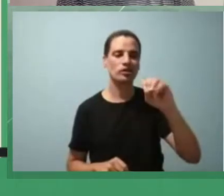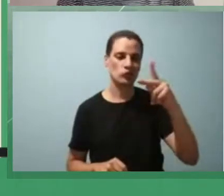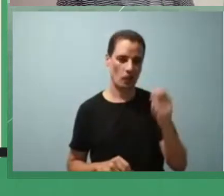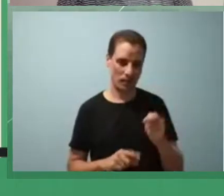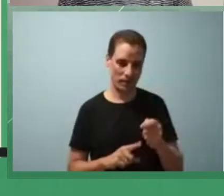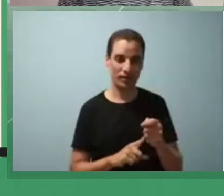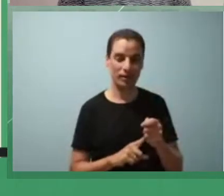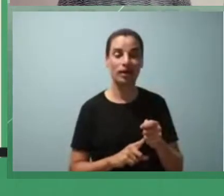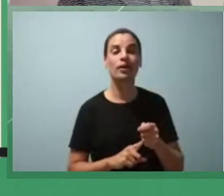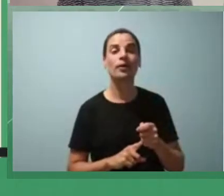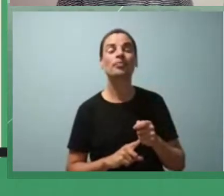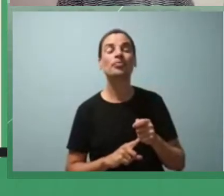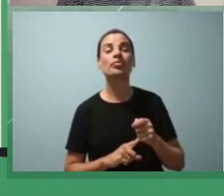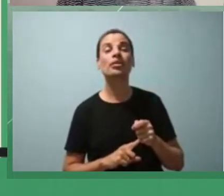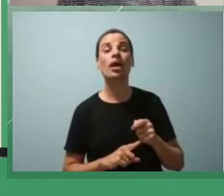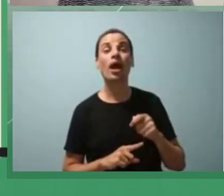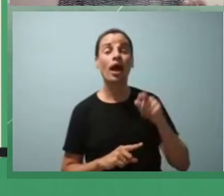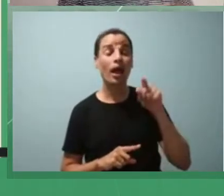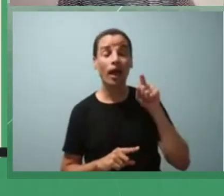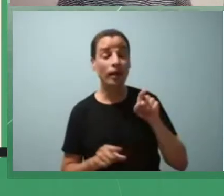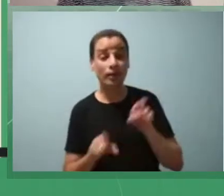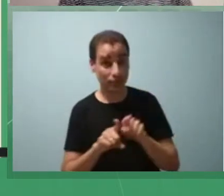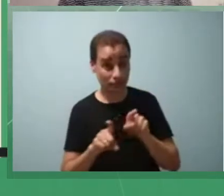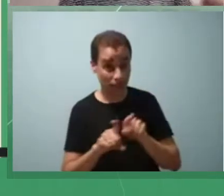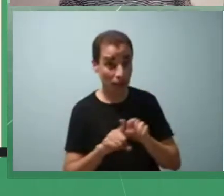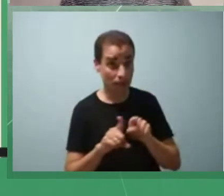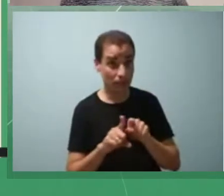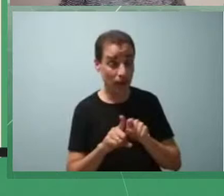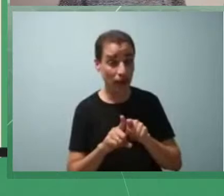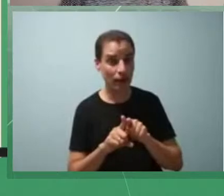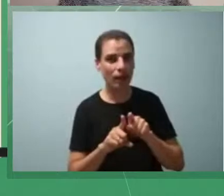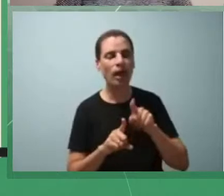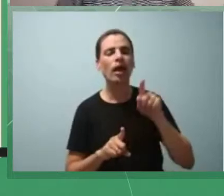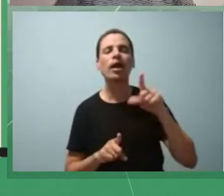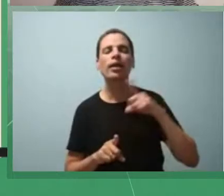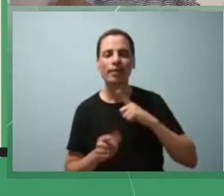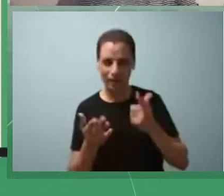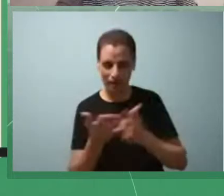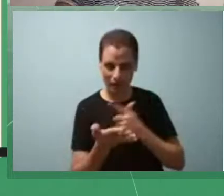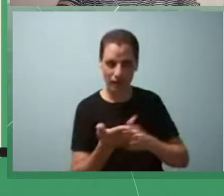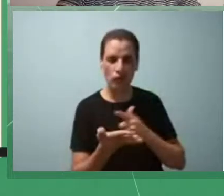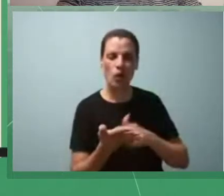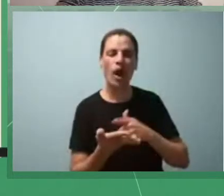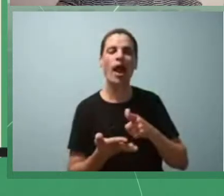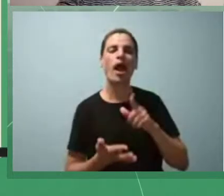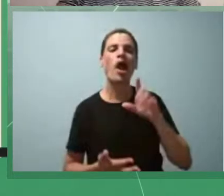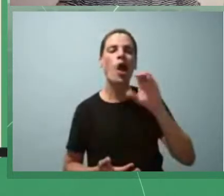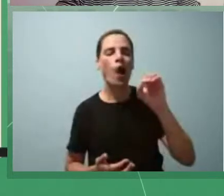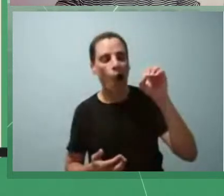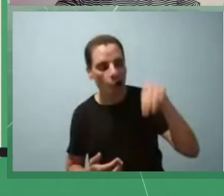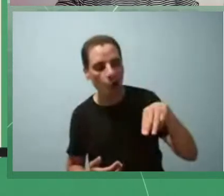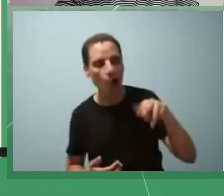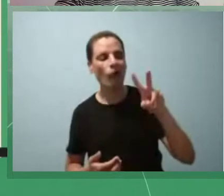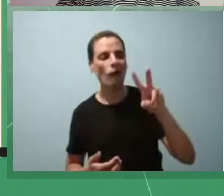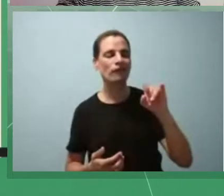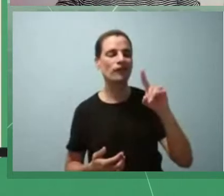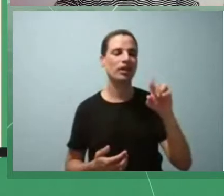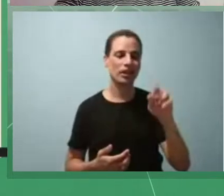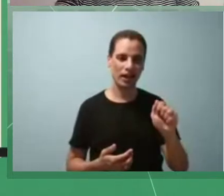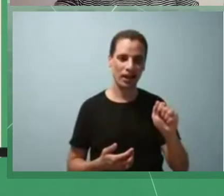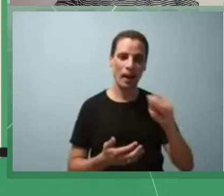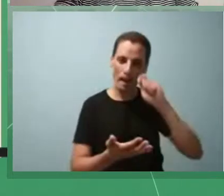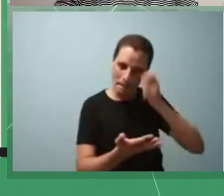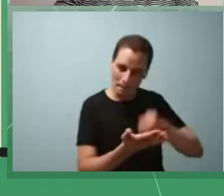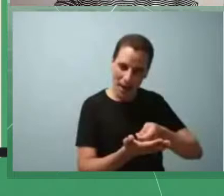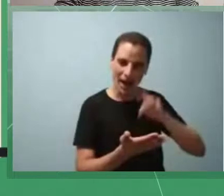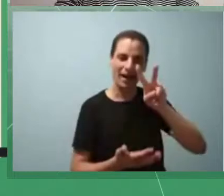Convida-se para um funeral Convida-se para um velório desculpa e aí a crônica é um fragmento diz assim Em